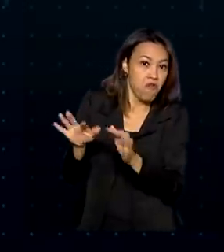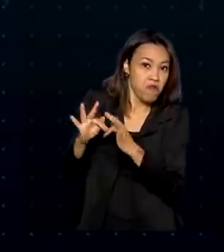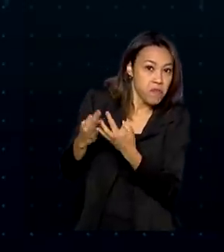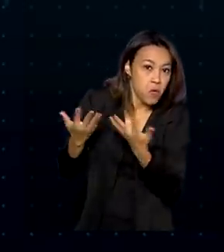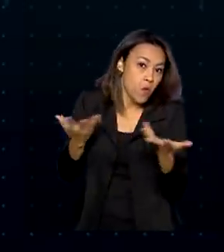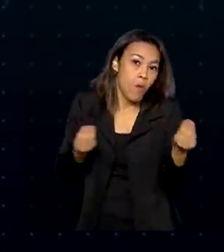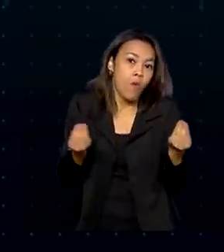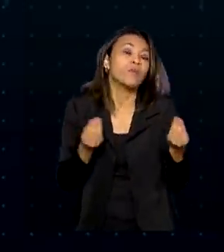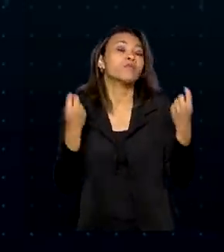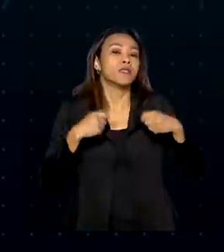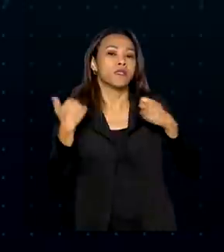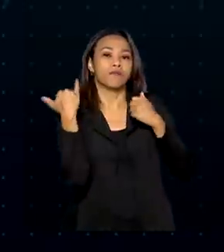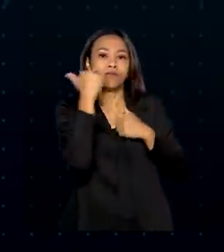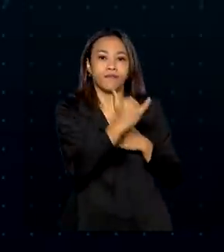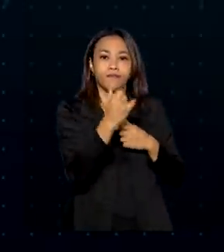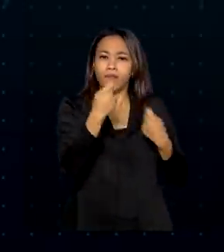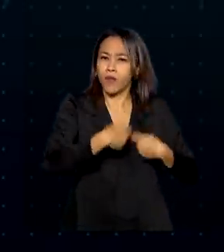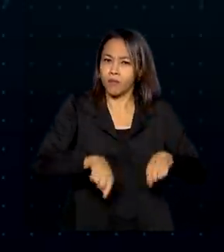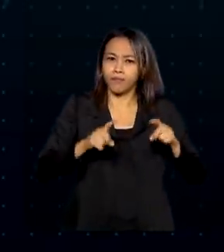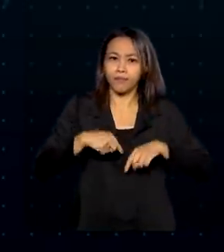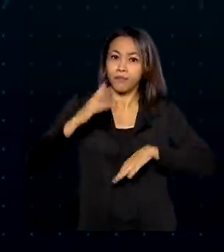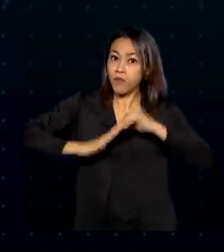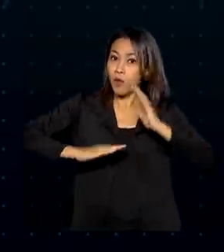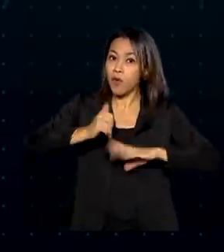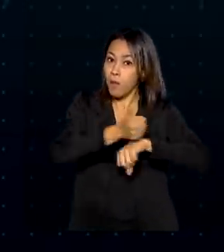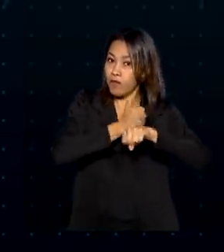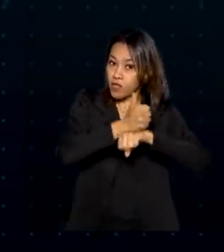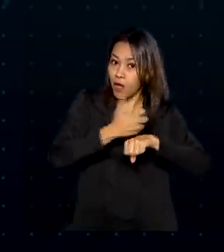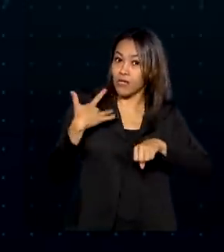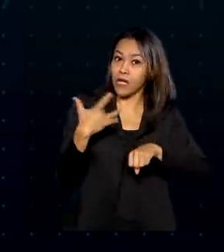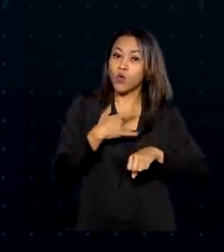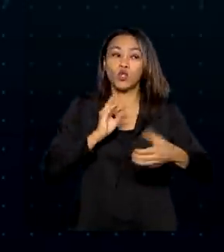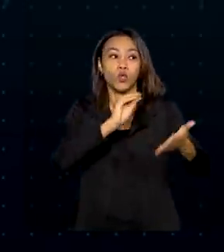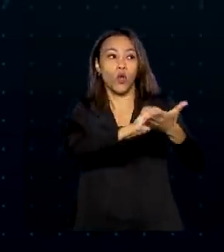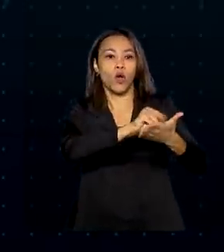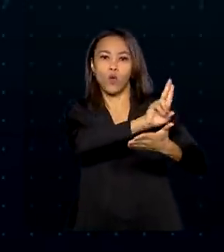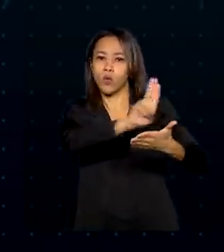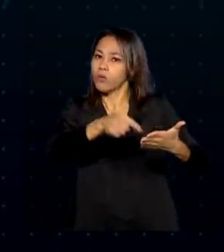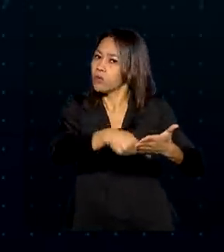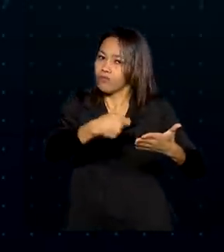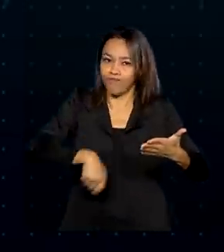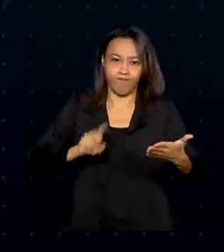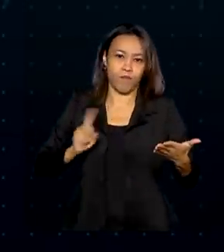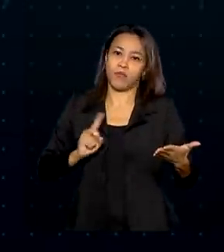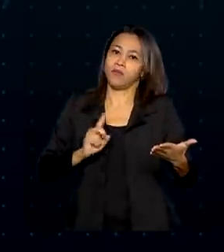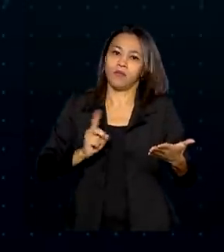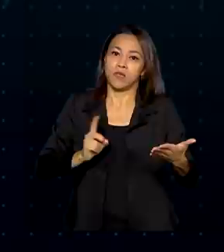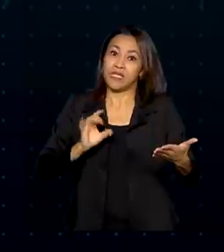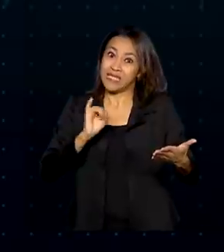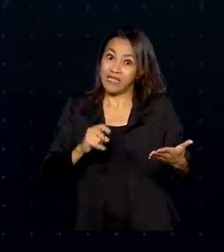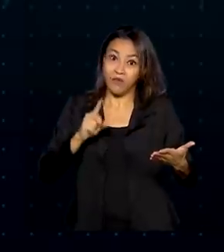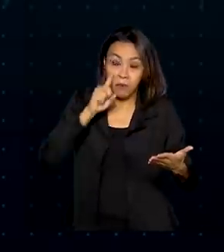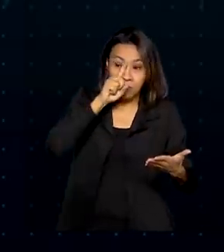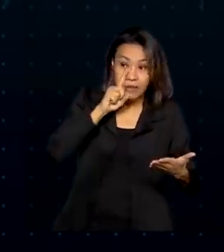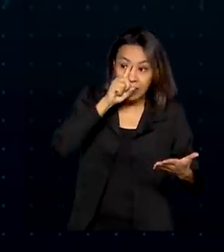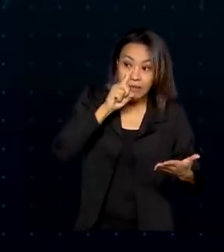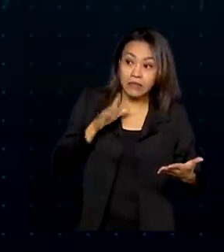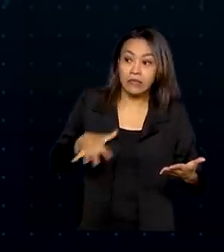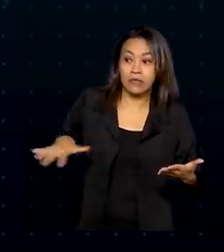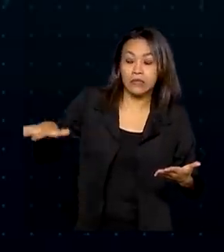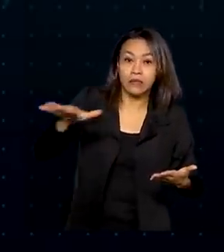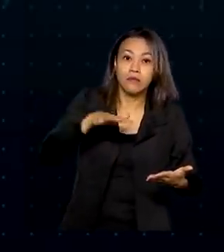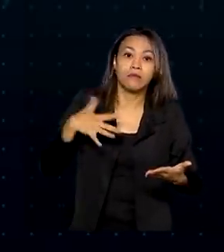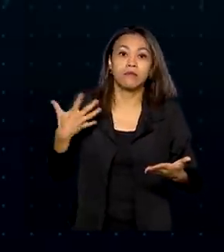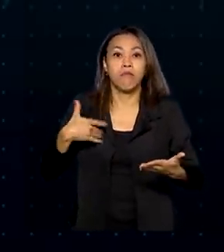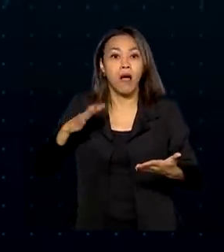conter dados da vítima ou do profissional da saúde que a atendeu, a não ser que haja risco à comunidade ou à